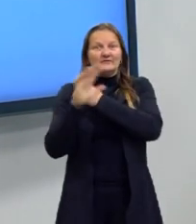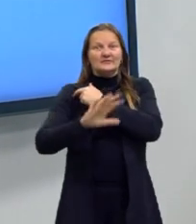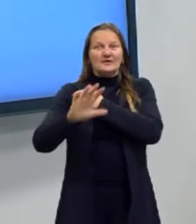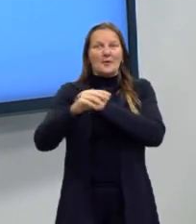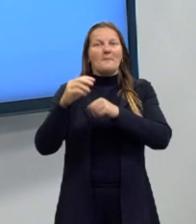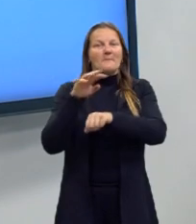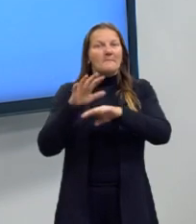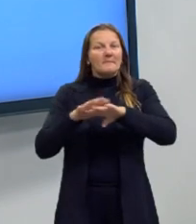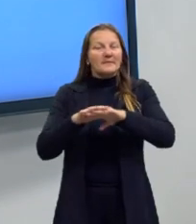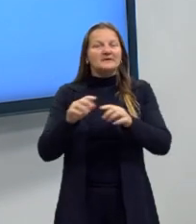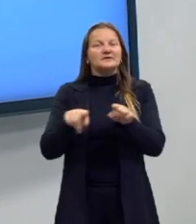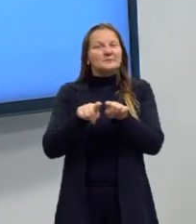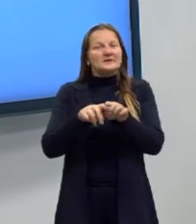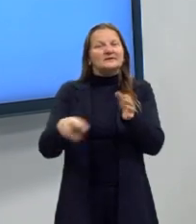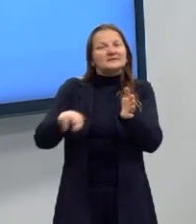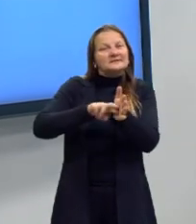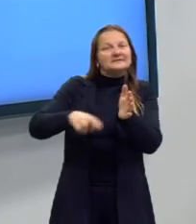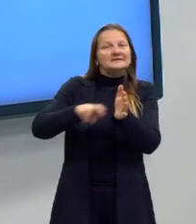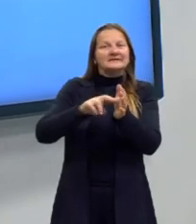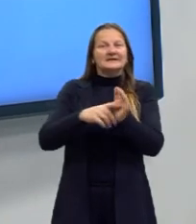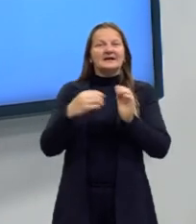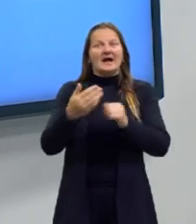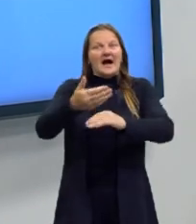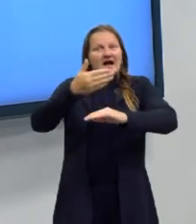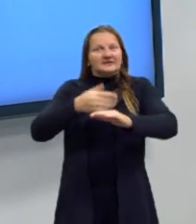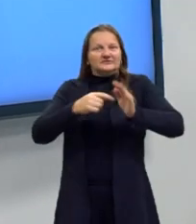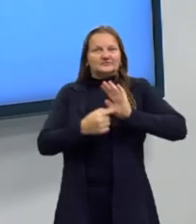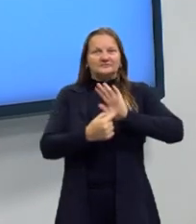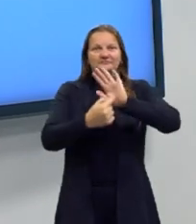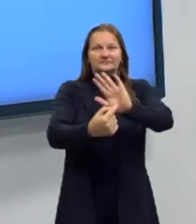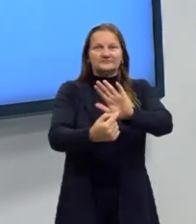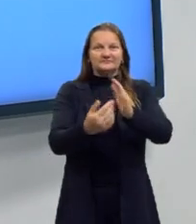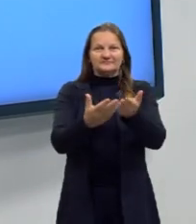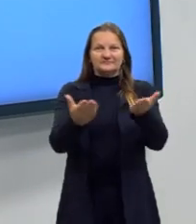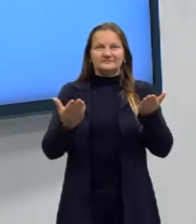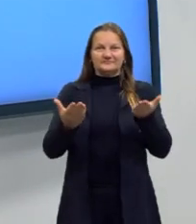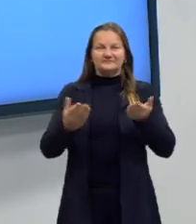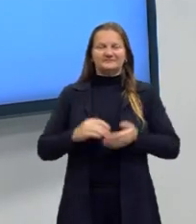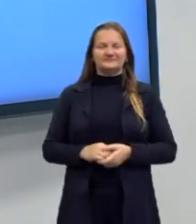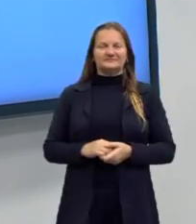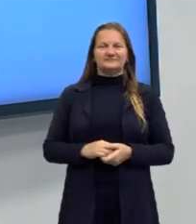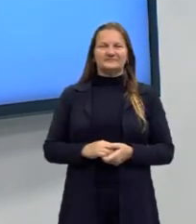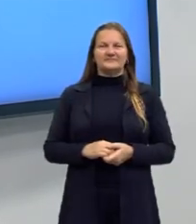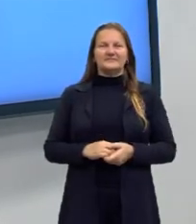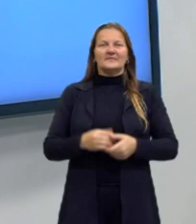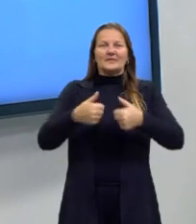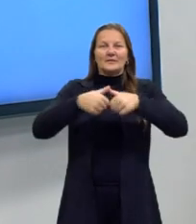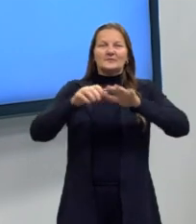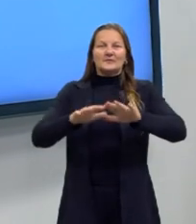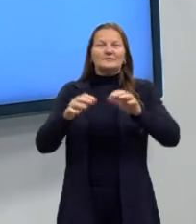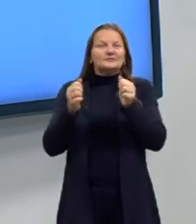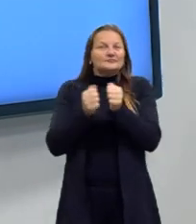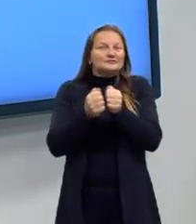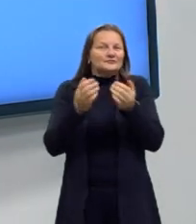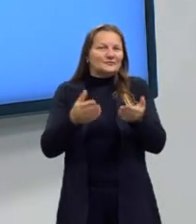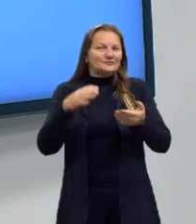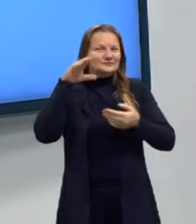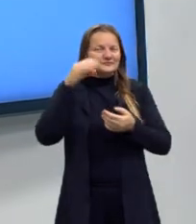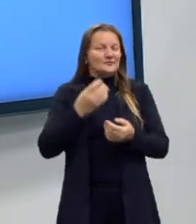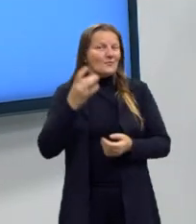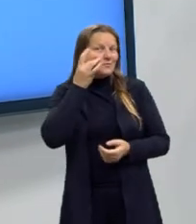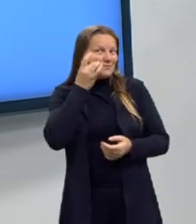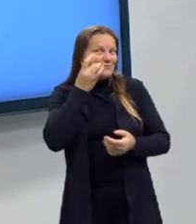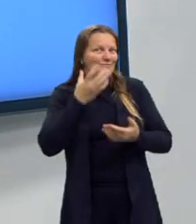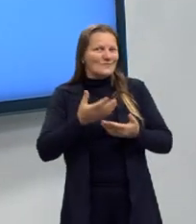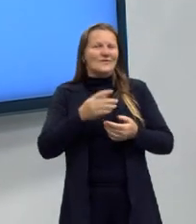faz também essa revisão das aulas antes da gente vir aqui gravar para vocês. Então eles estão aqui acompanhando hoje a aula,